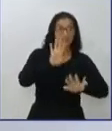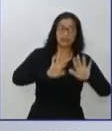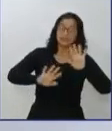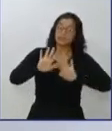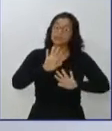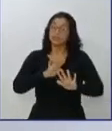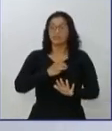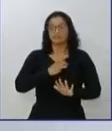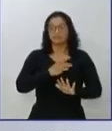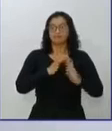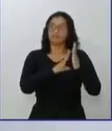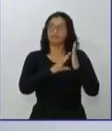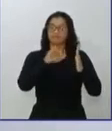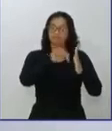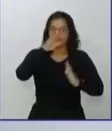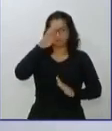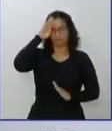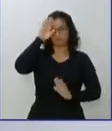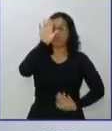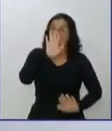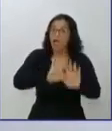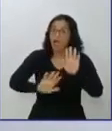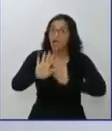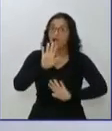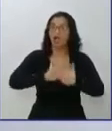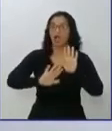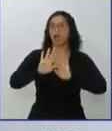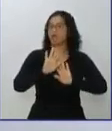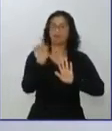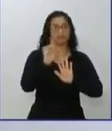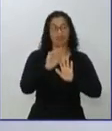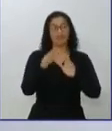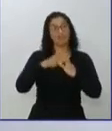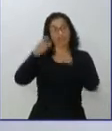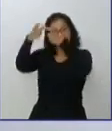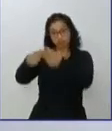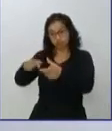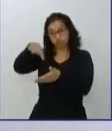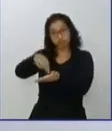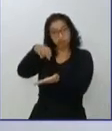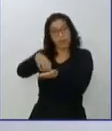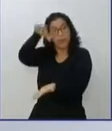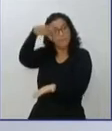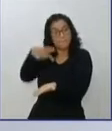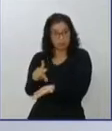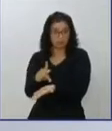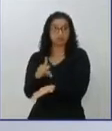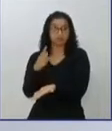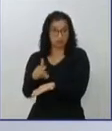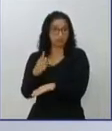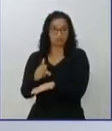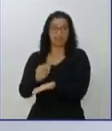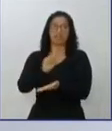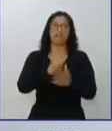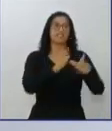serão unidades pontuais. Nós não vamos militarizar as escolas, como estão dizendo por aí. Longe disso, a educação